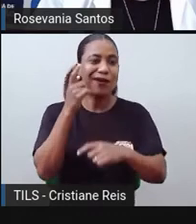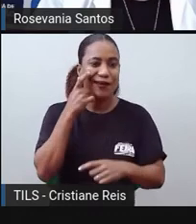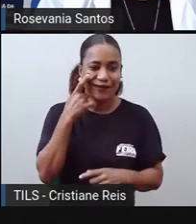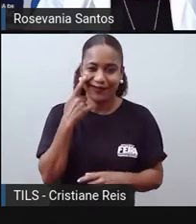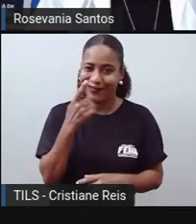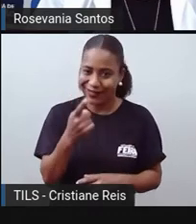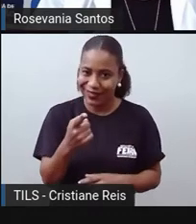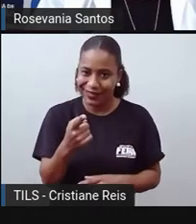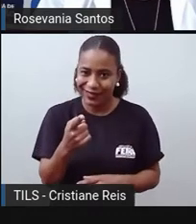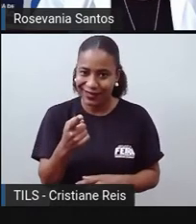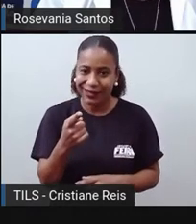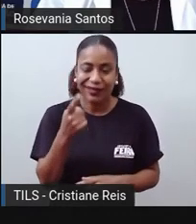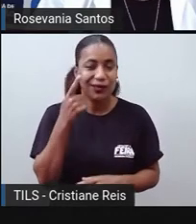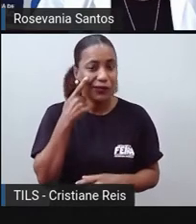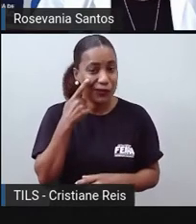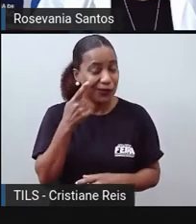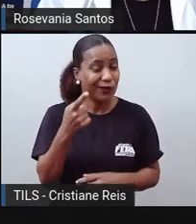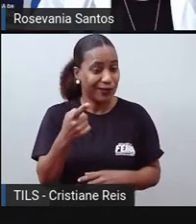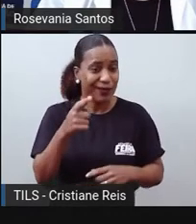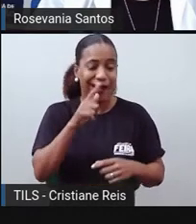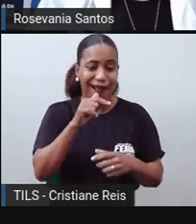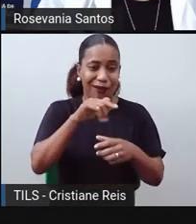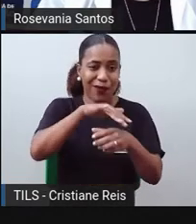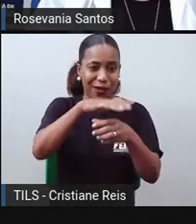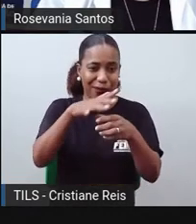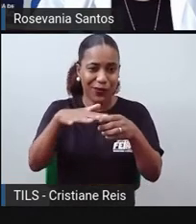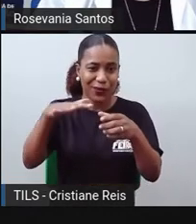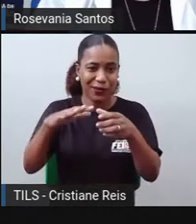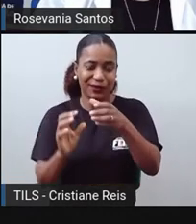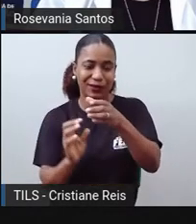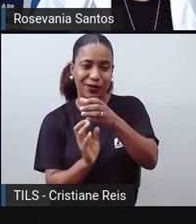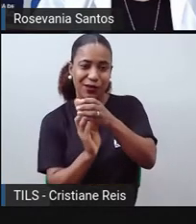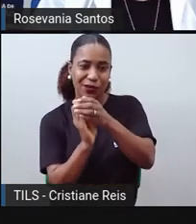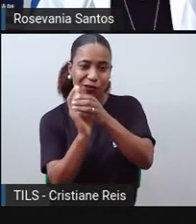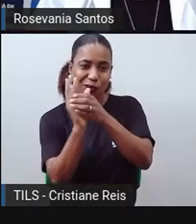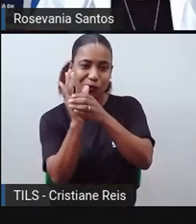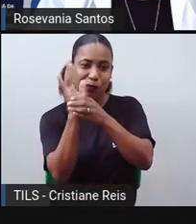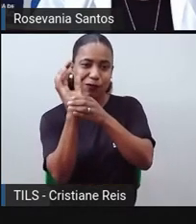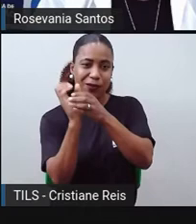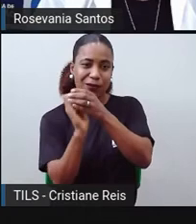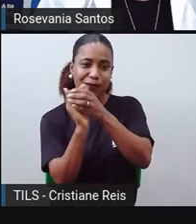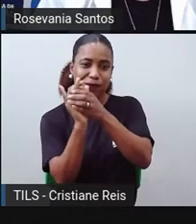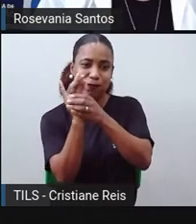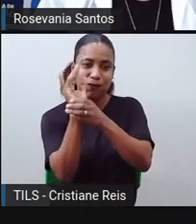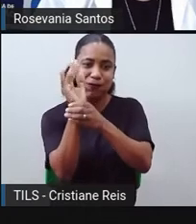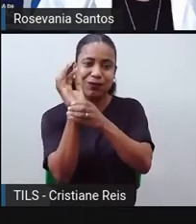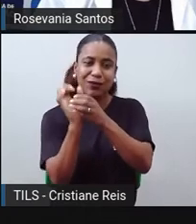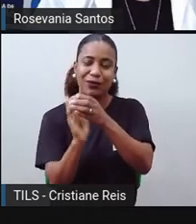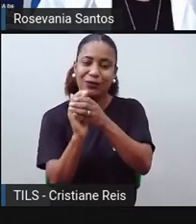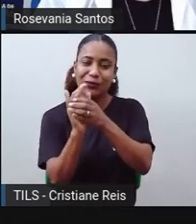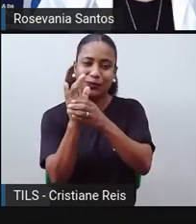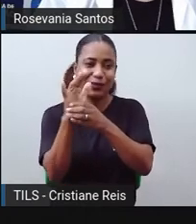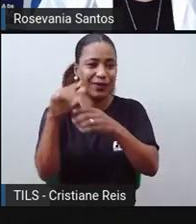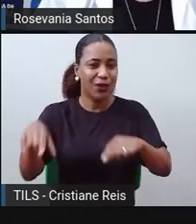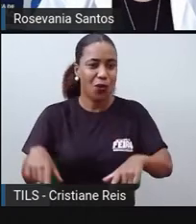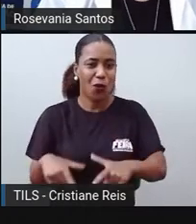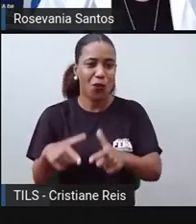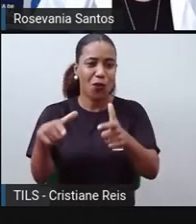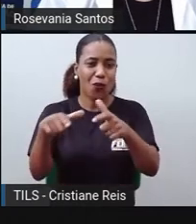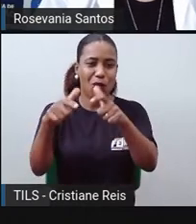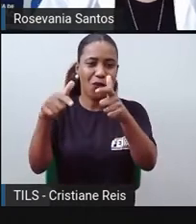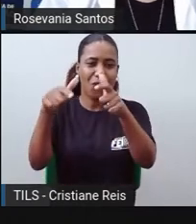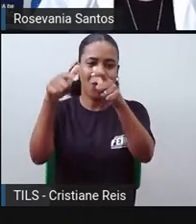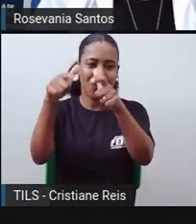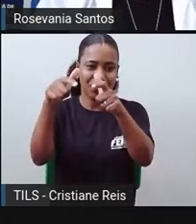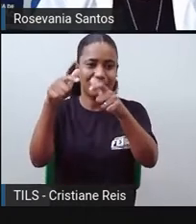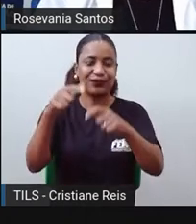aqui, né? Você tá vendo, né? Essa parte aqui, né? Do topo do vulcão. Aqui é o cone vulcânico, aqui a câmara vulcânica, por onde,